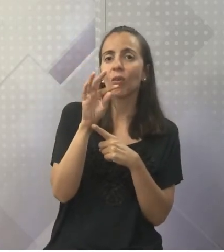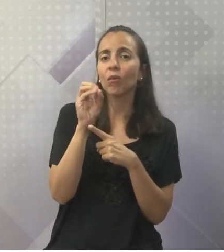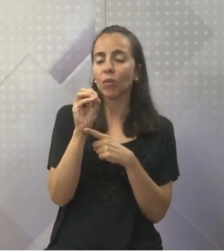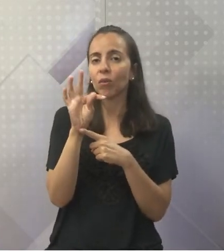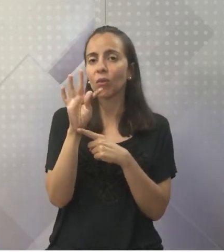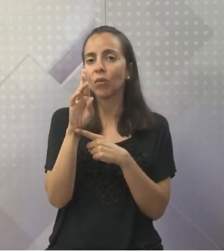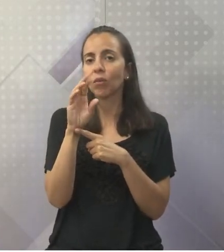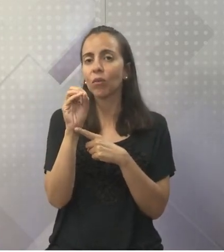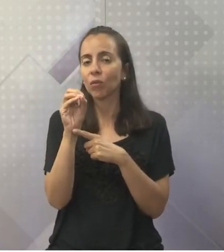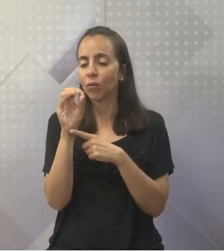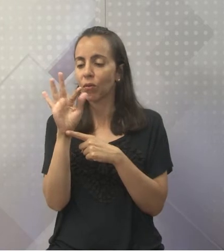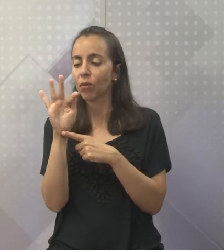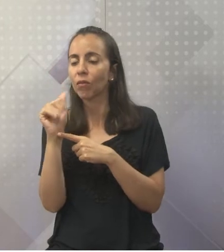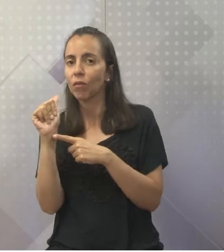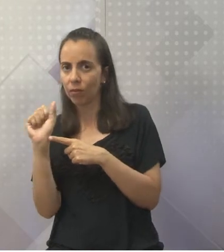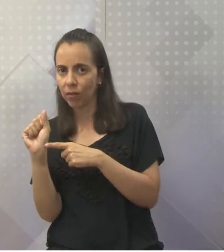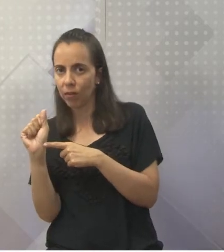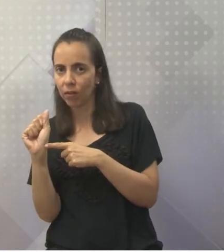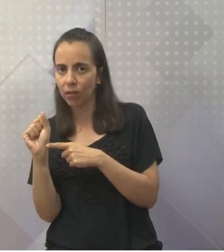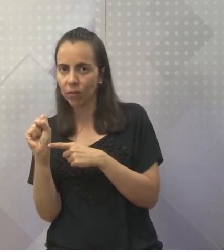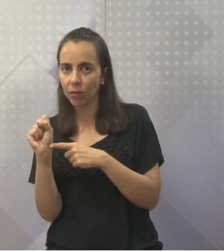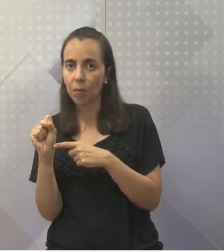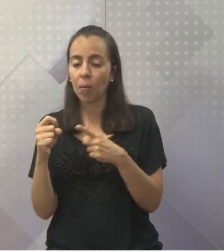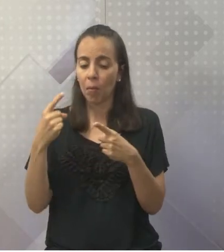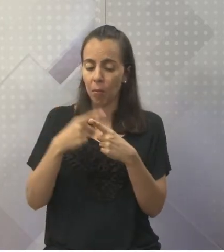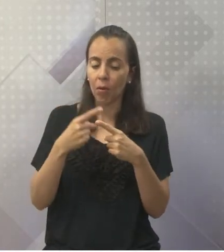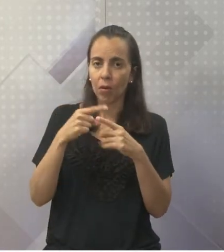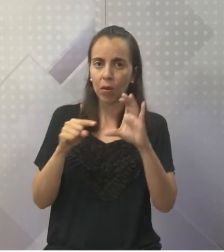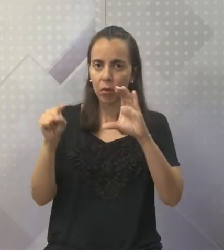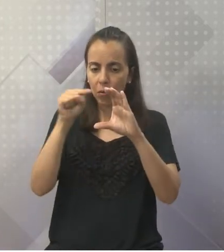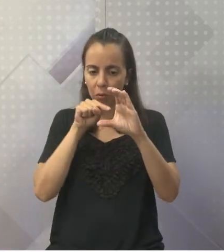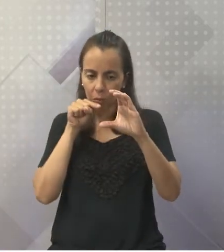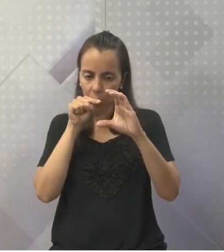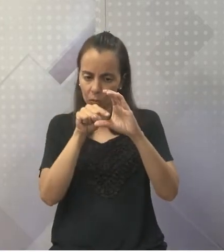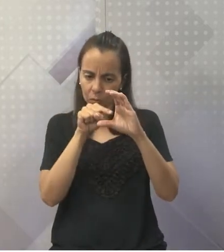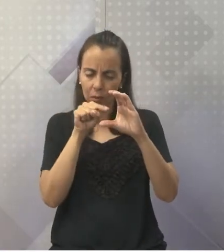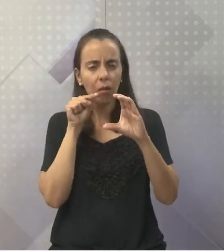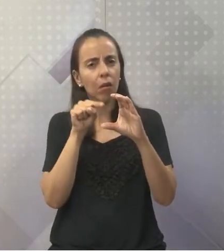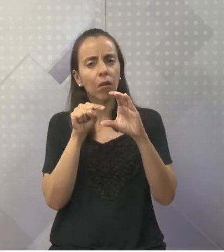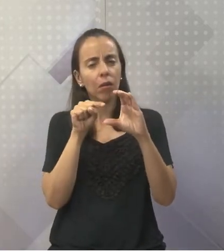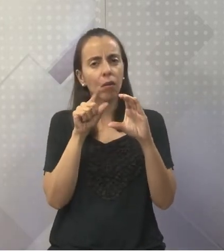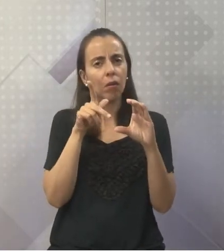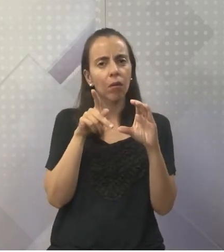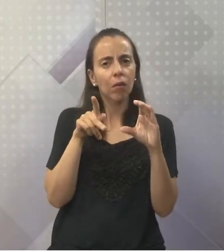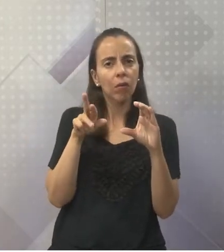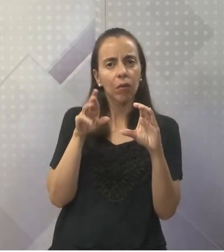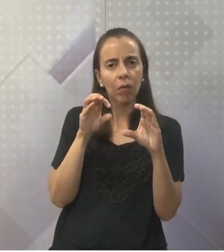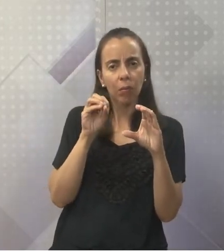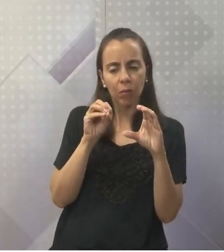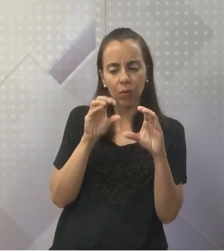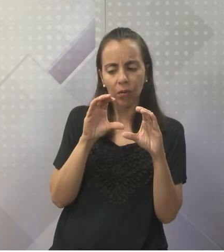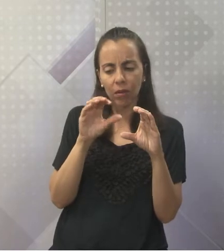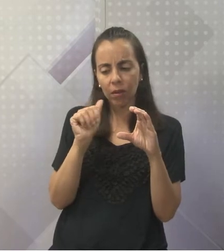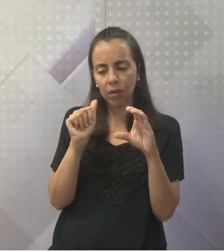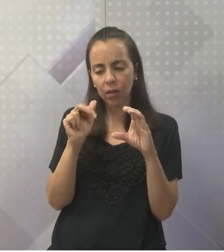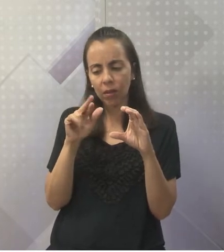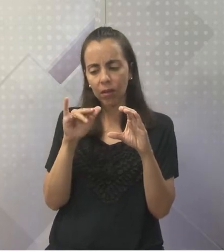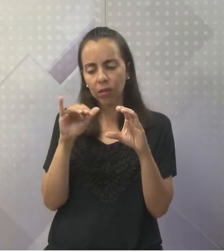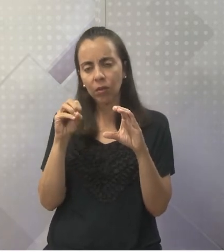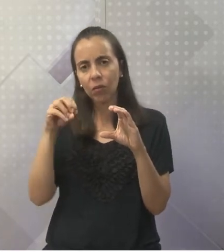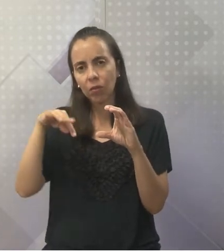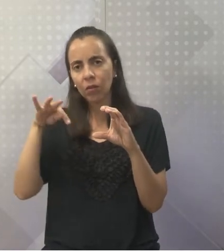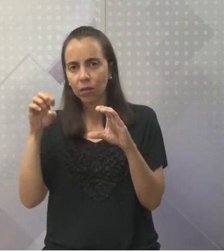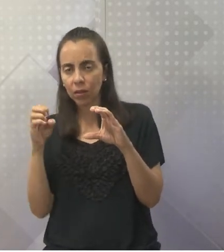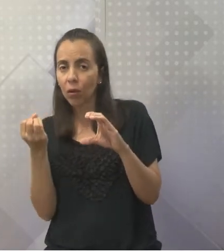presença ou não de núcleo? Ela é procarionte ou eucarionte? Pensou?